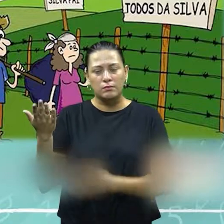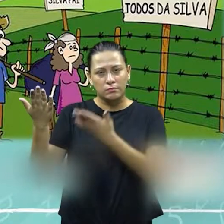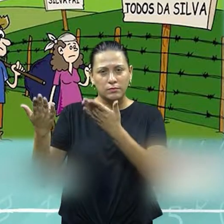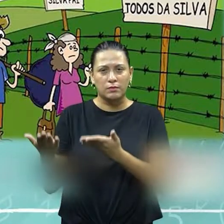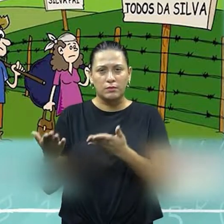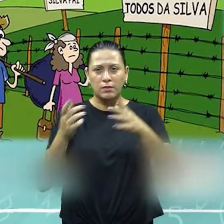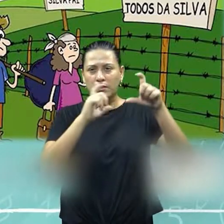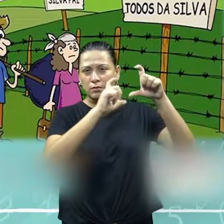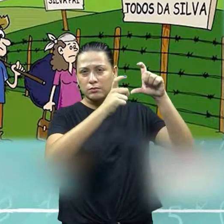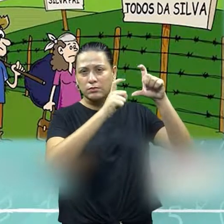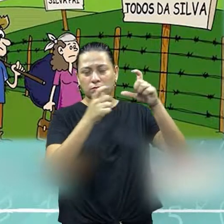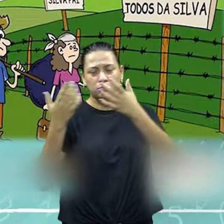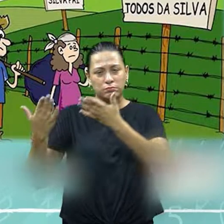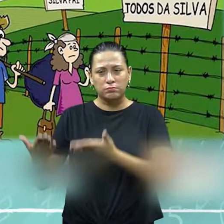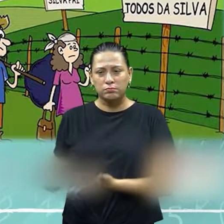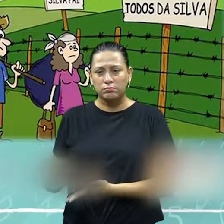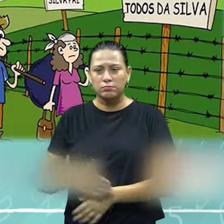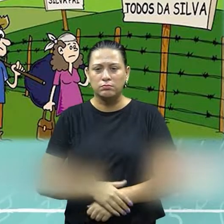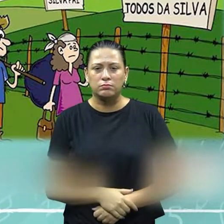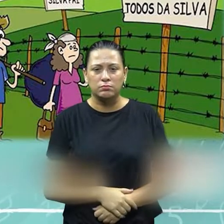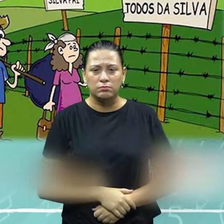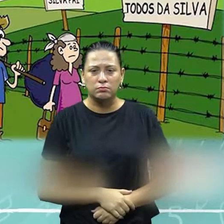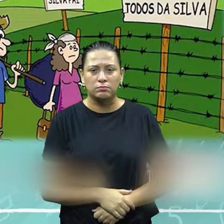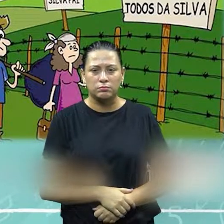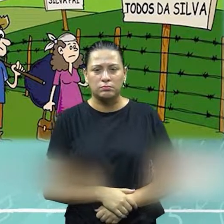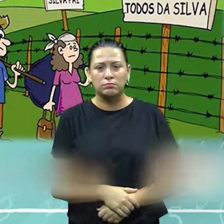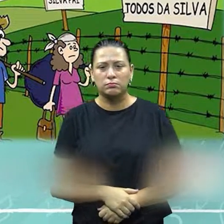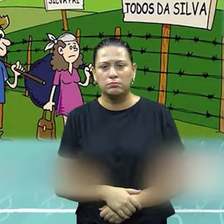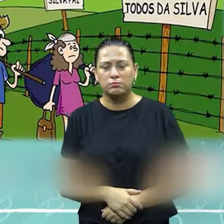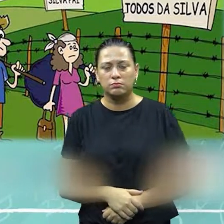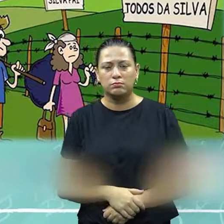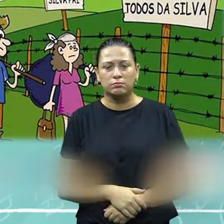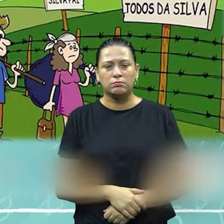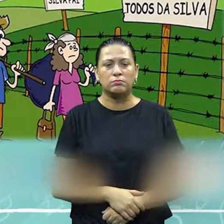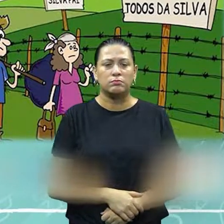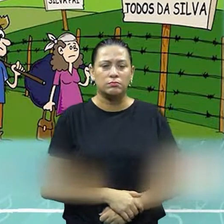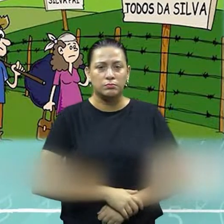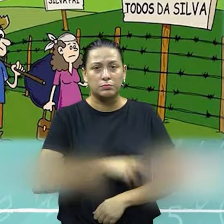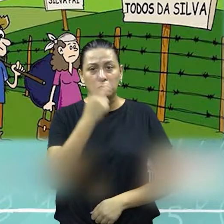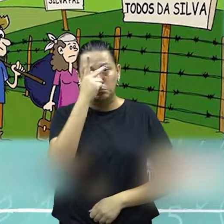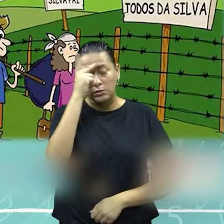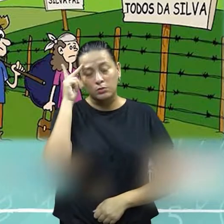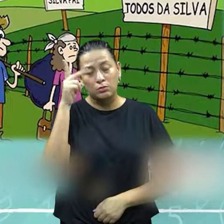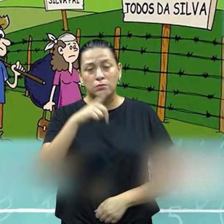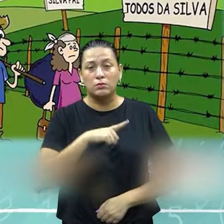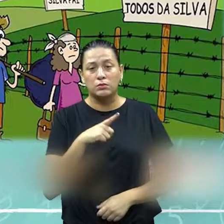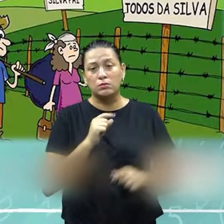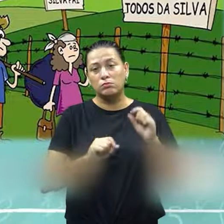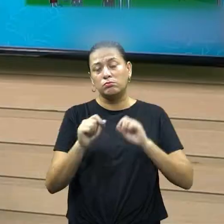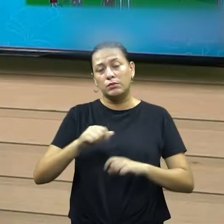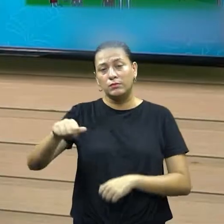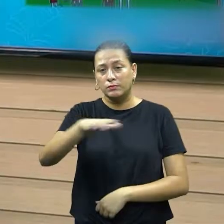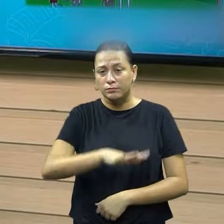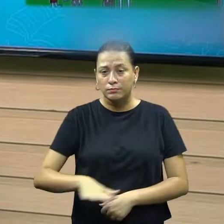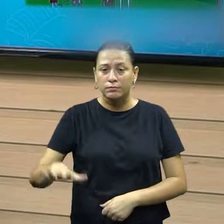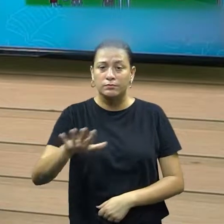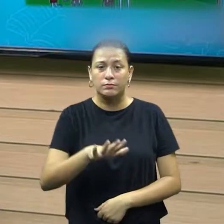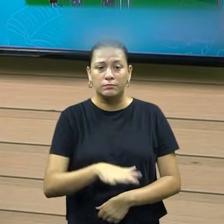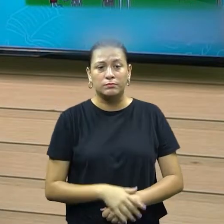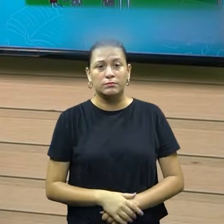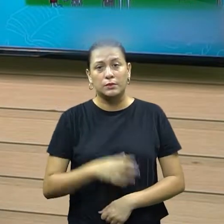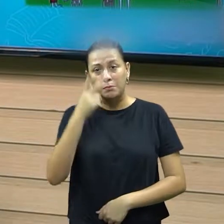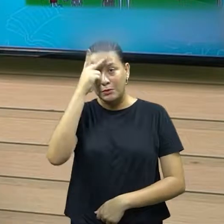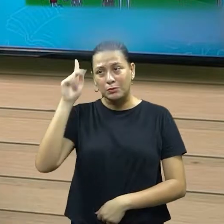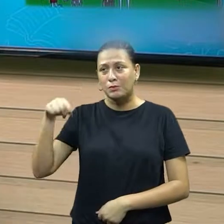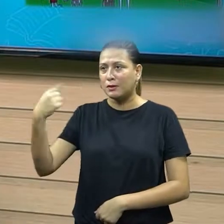observar que há muitas situações e que muitas pessoas têm propriedade, muitas terras, né? E outras pessoas